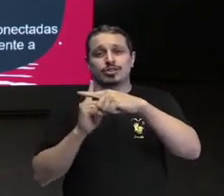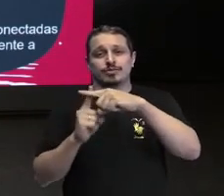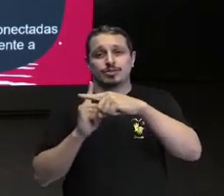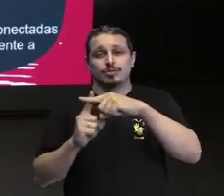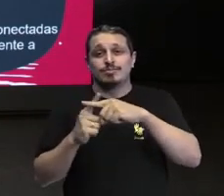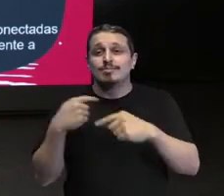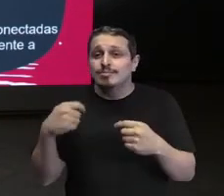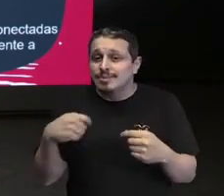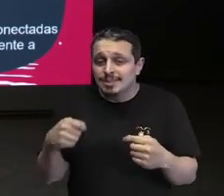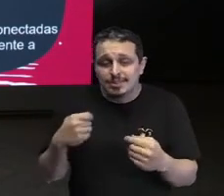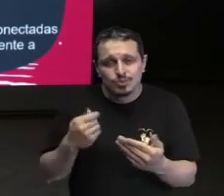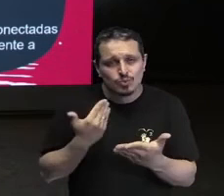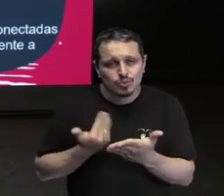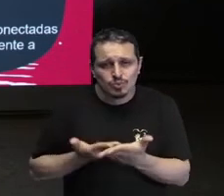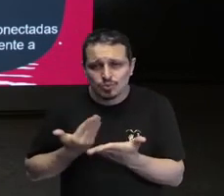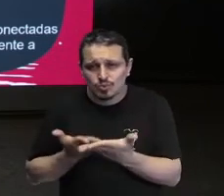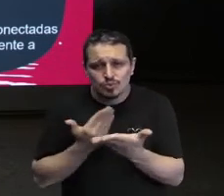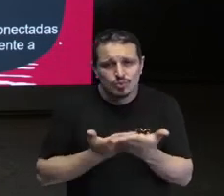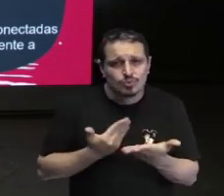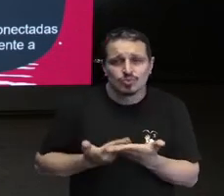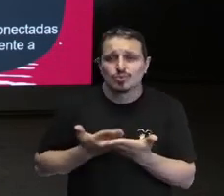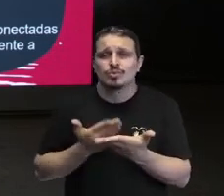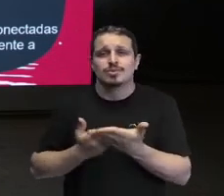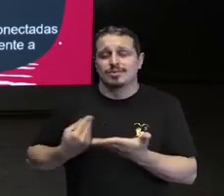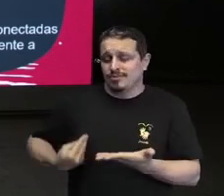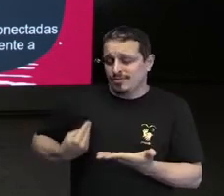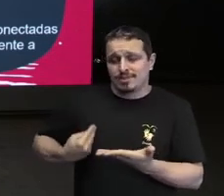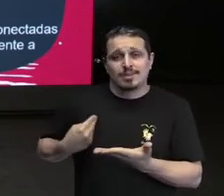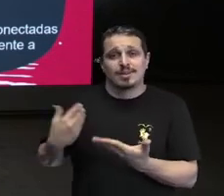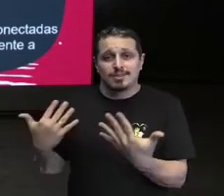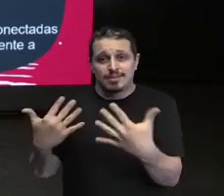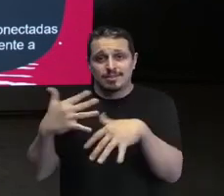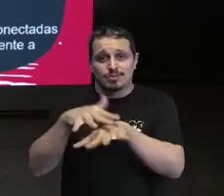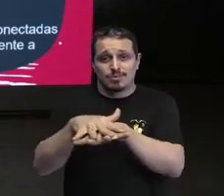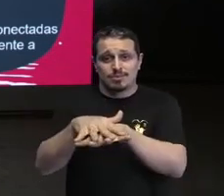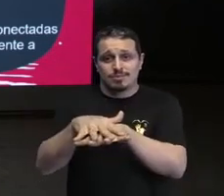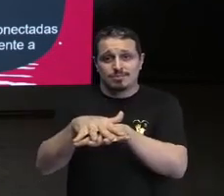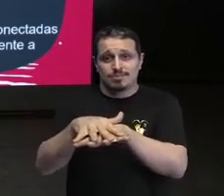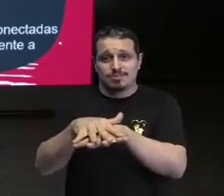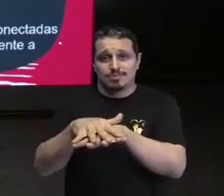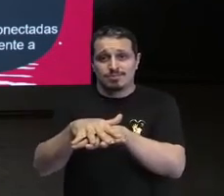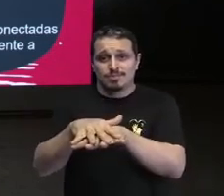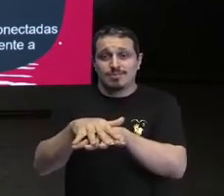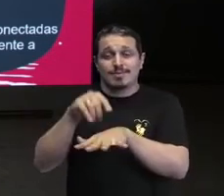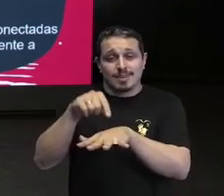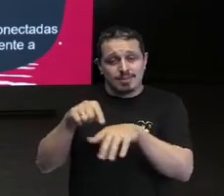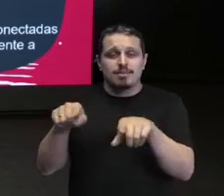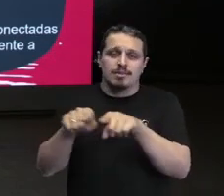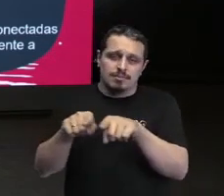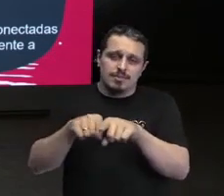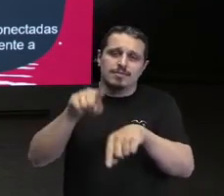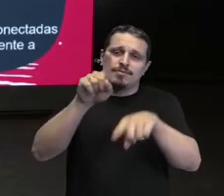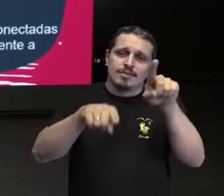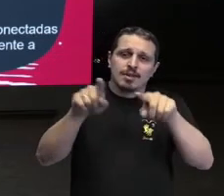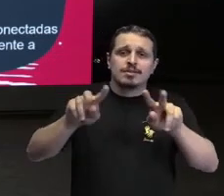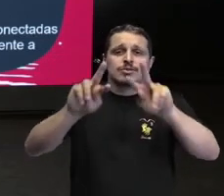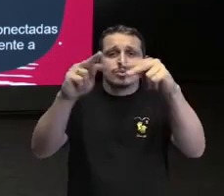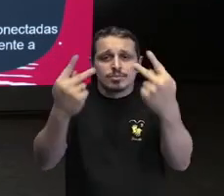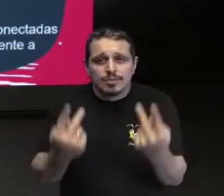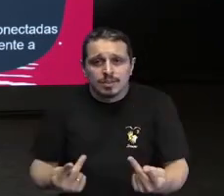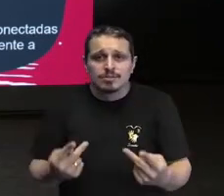quanto mais eu vivencio inclusão da diversidade humana mas eu fico